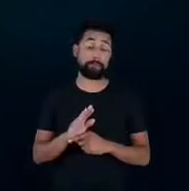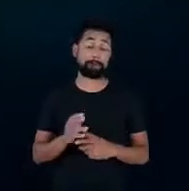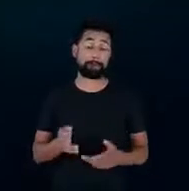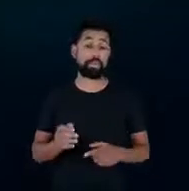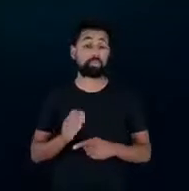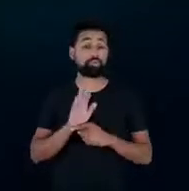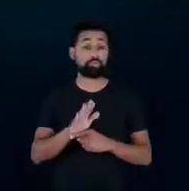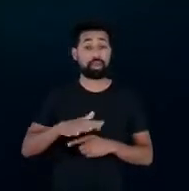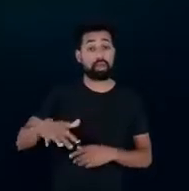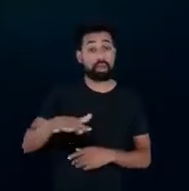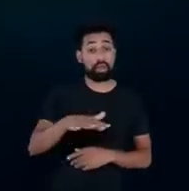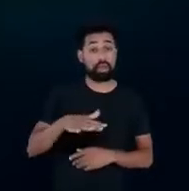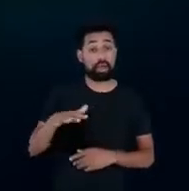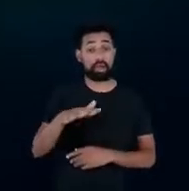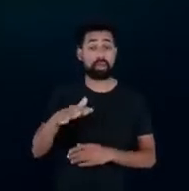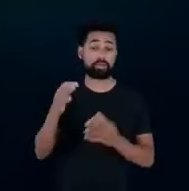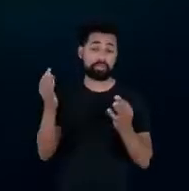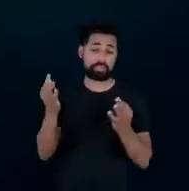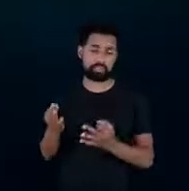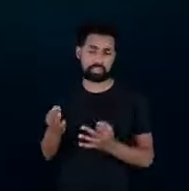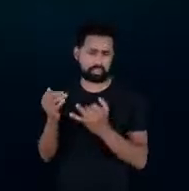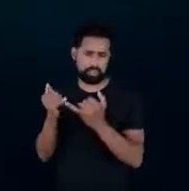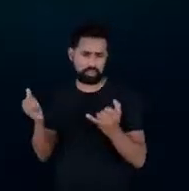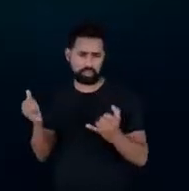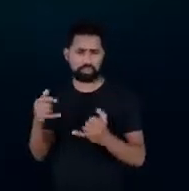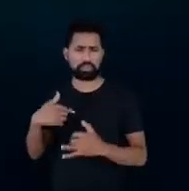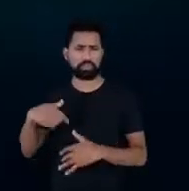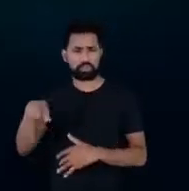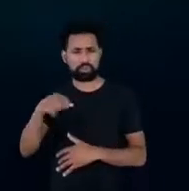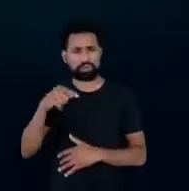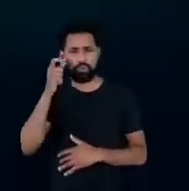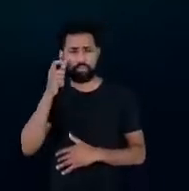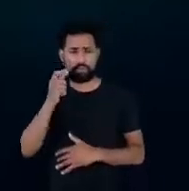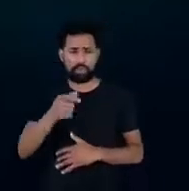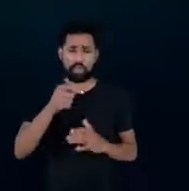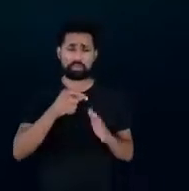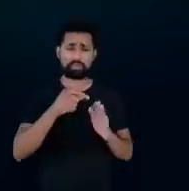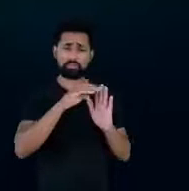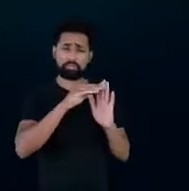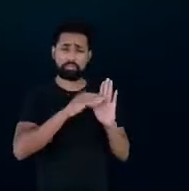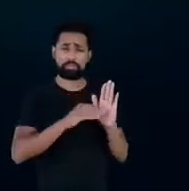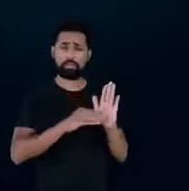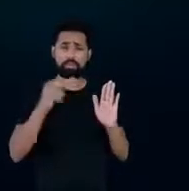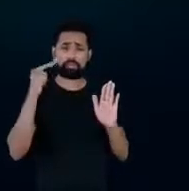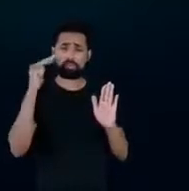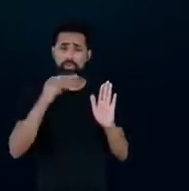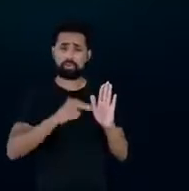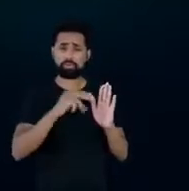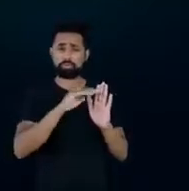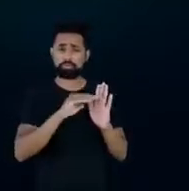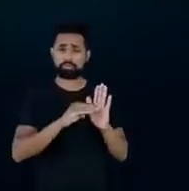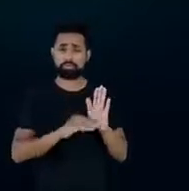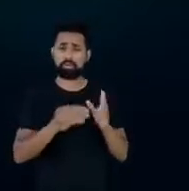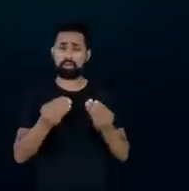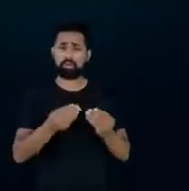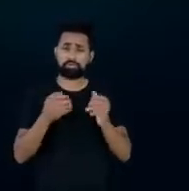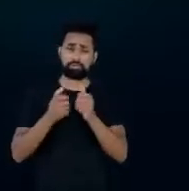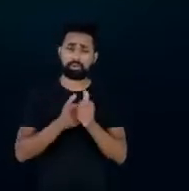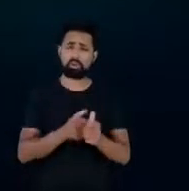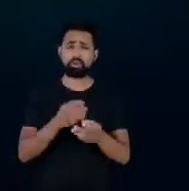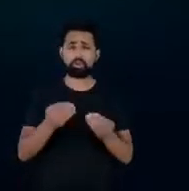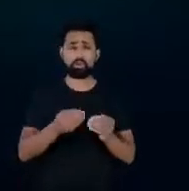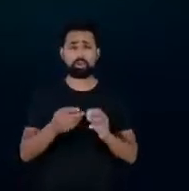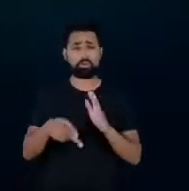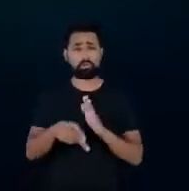setor de eficiência energética então se a gente olhar essa resolução ela dá algumas diretrizes entre elas para os programas